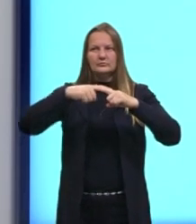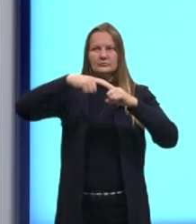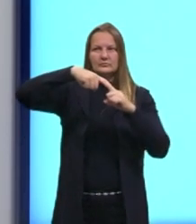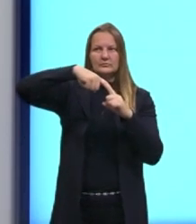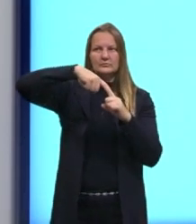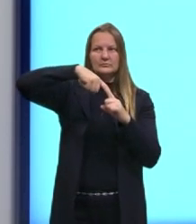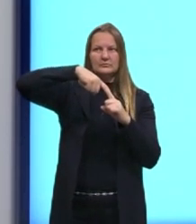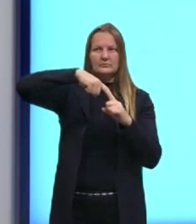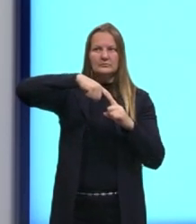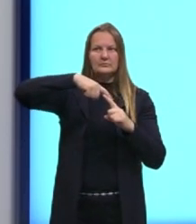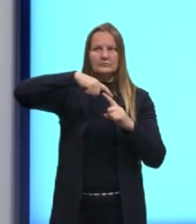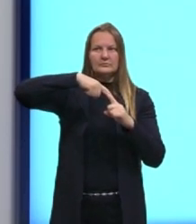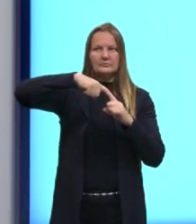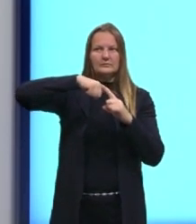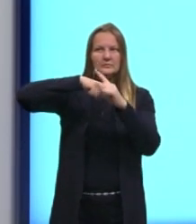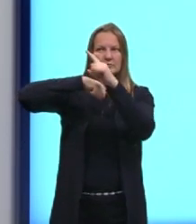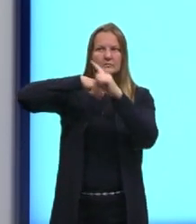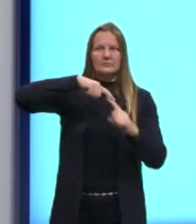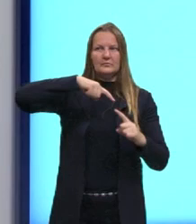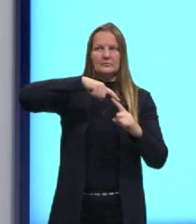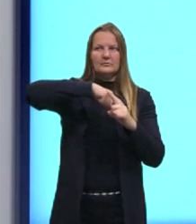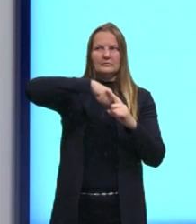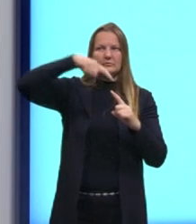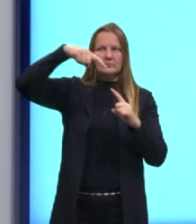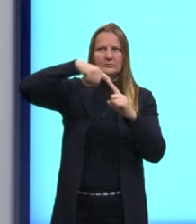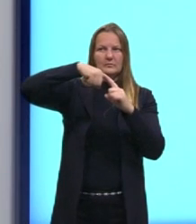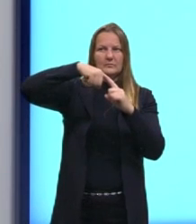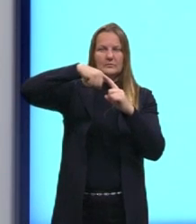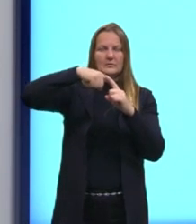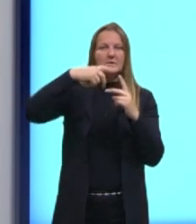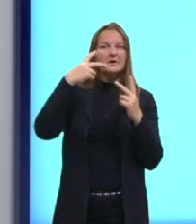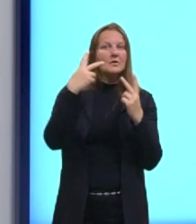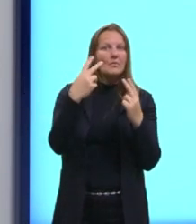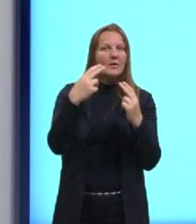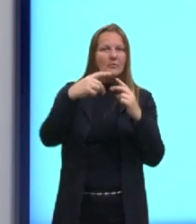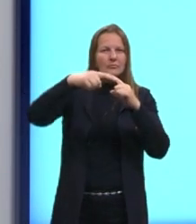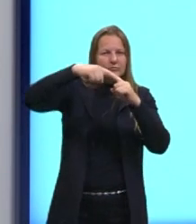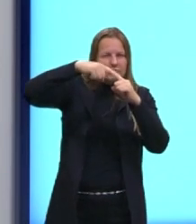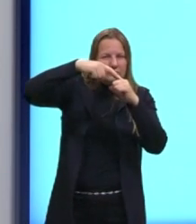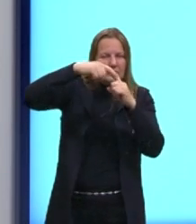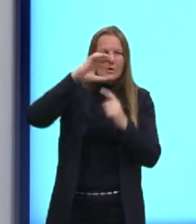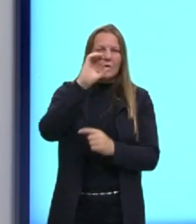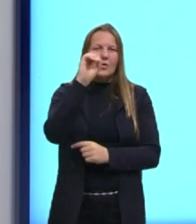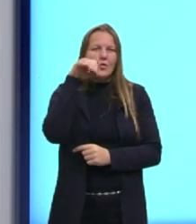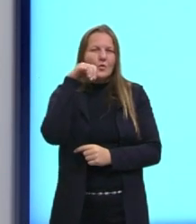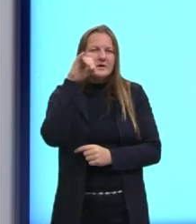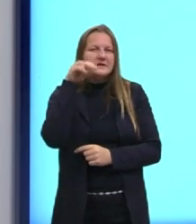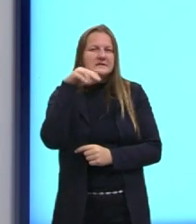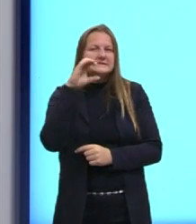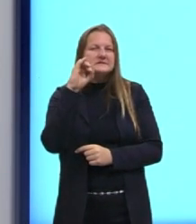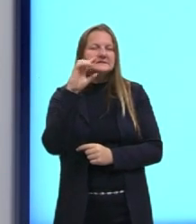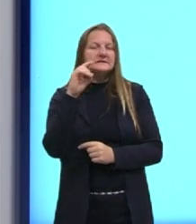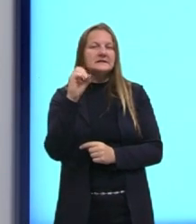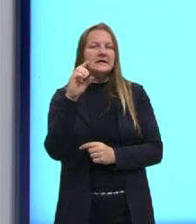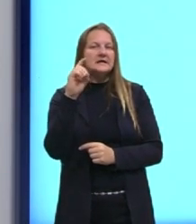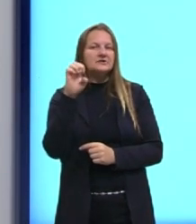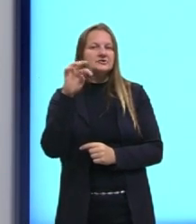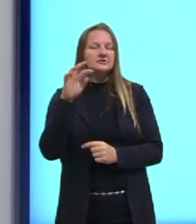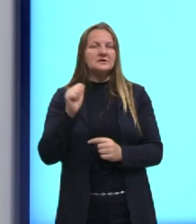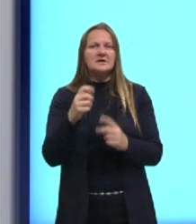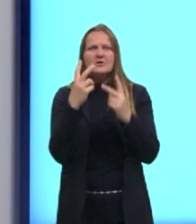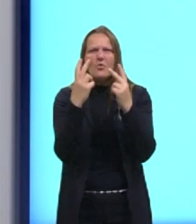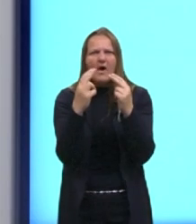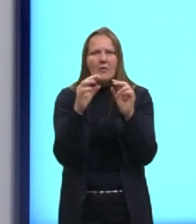É uma característica importante, que a gente chama do paralelismo, porque justamente em alguma questão, se cair essa